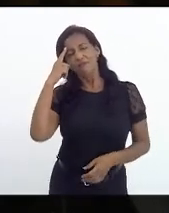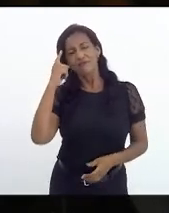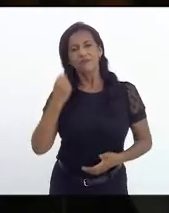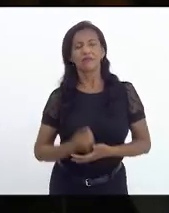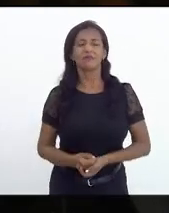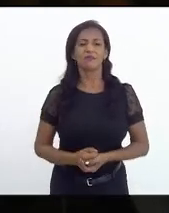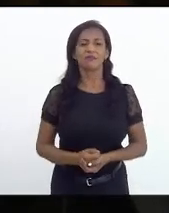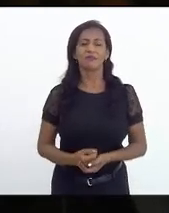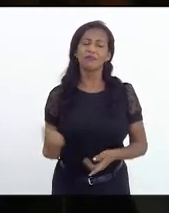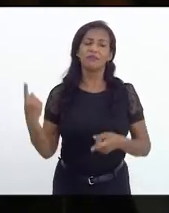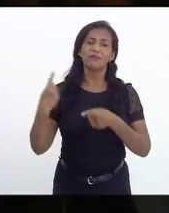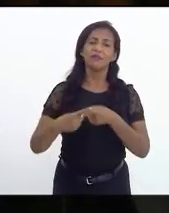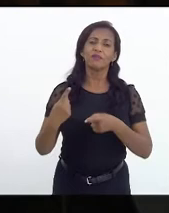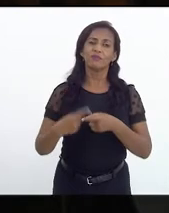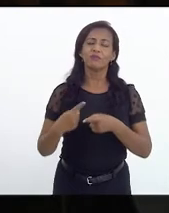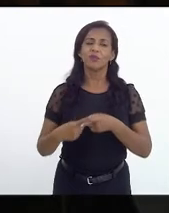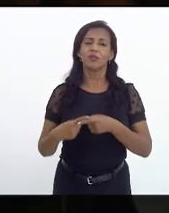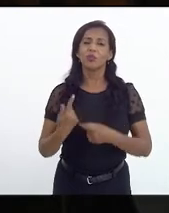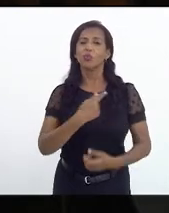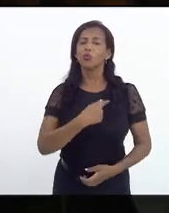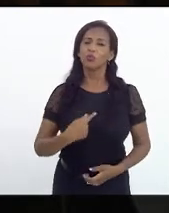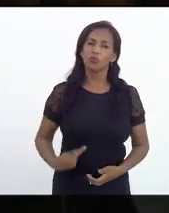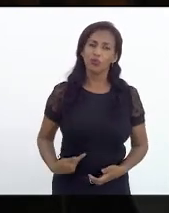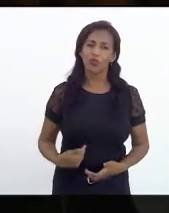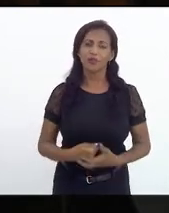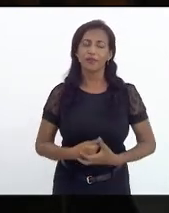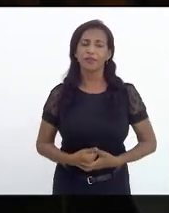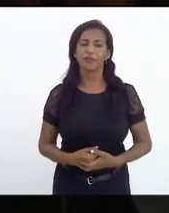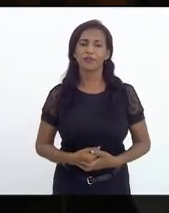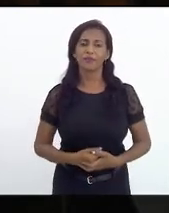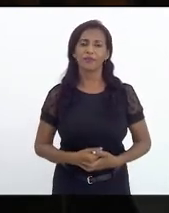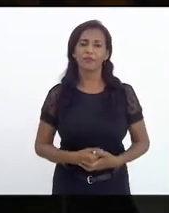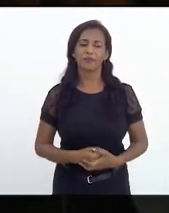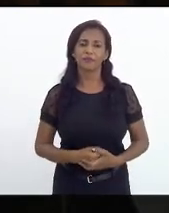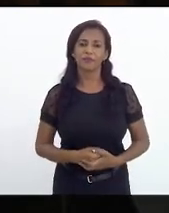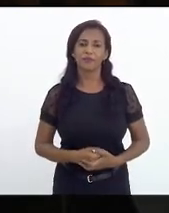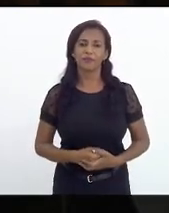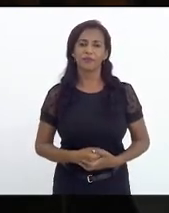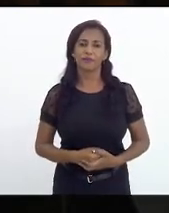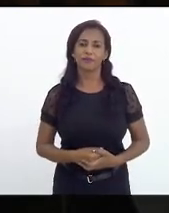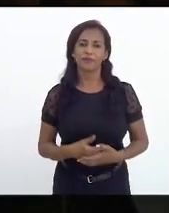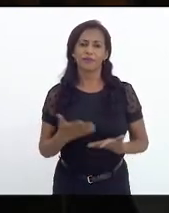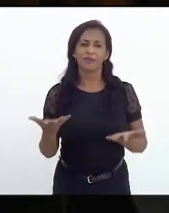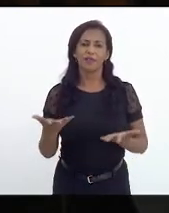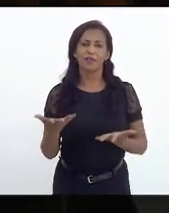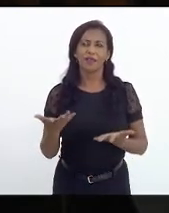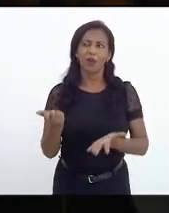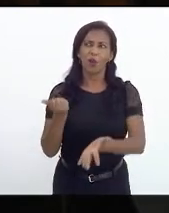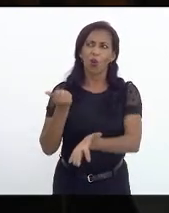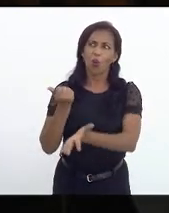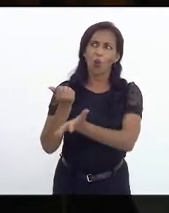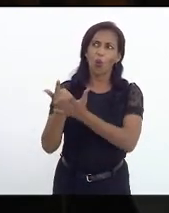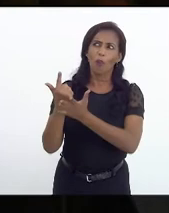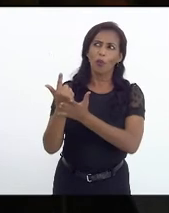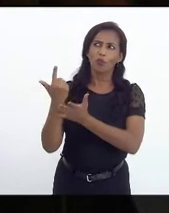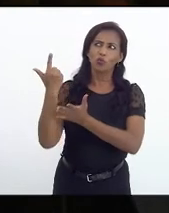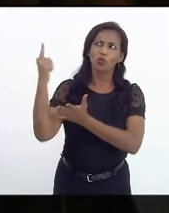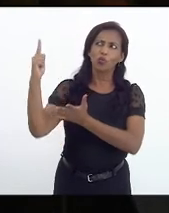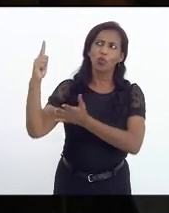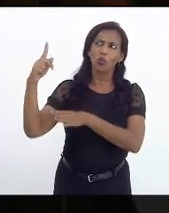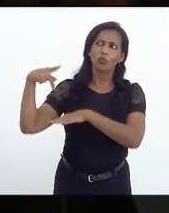por que o governo está importando esses